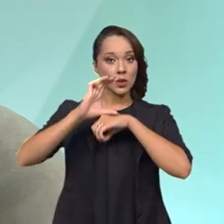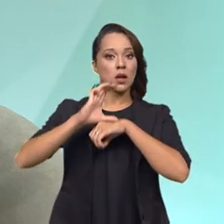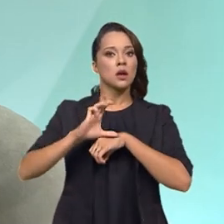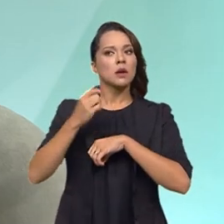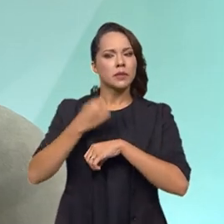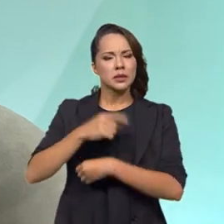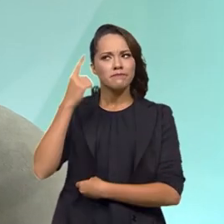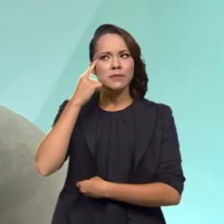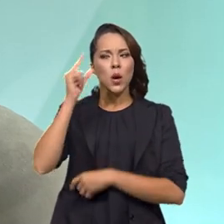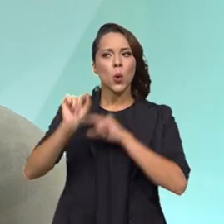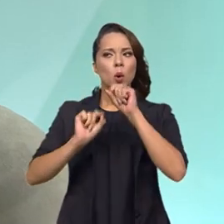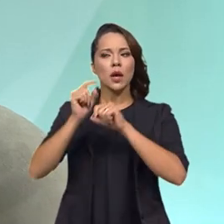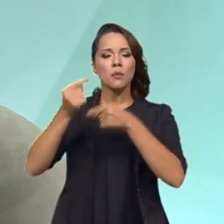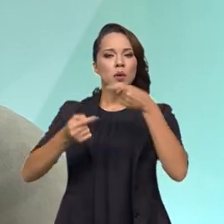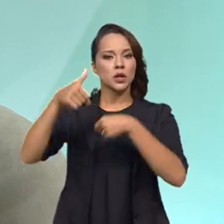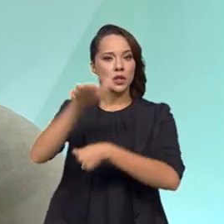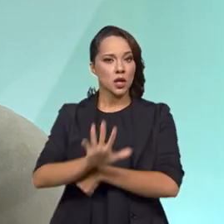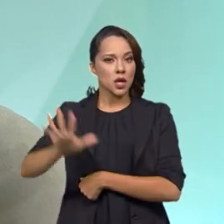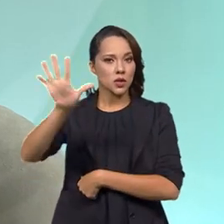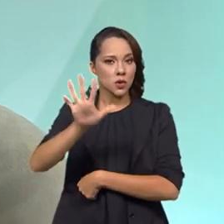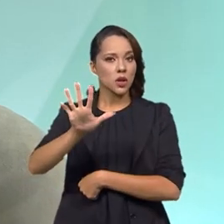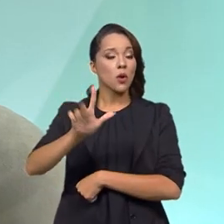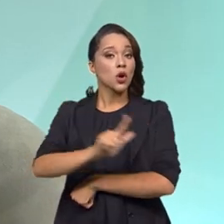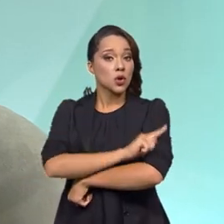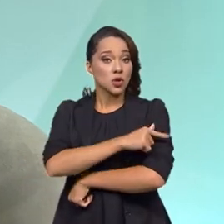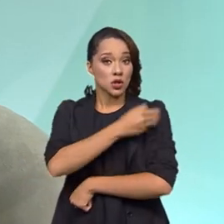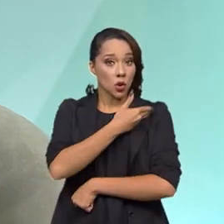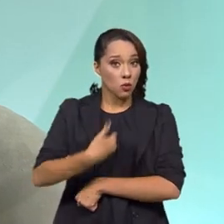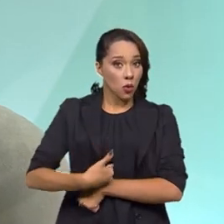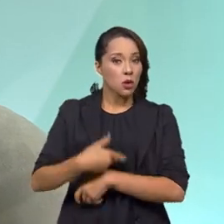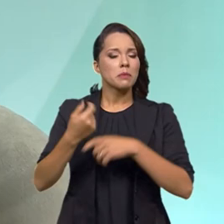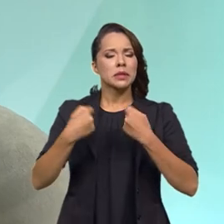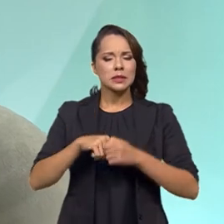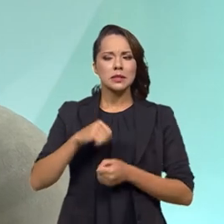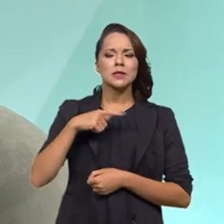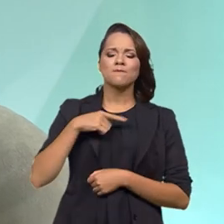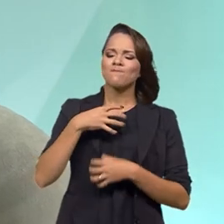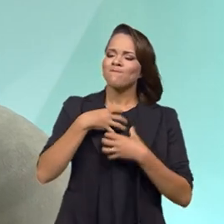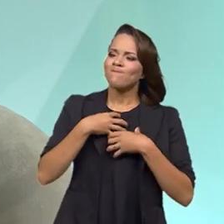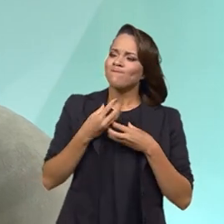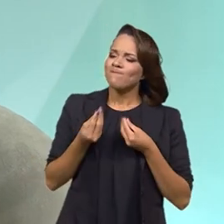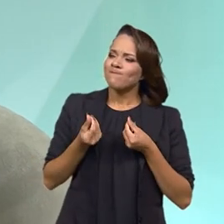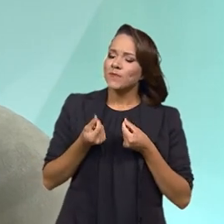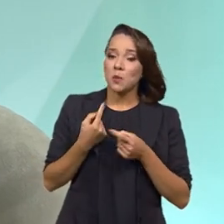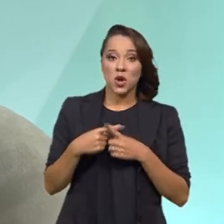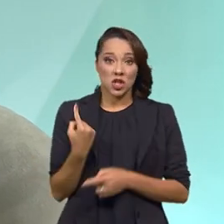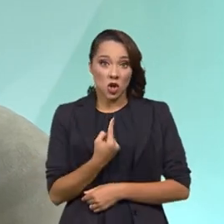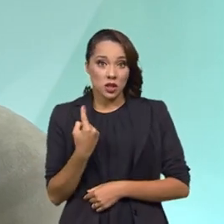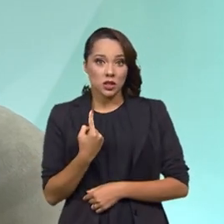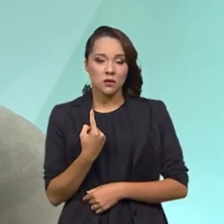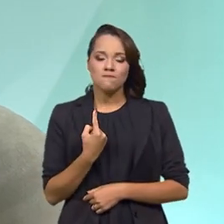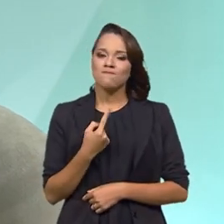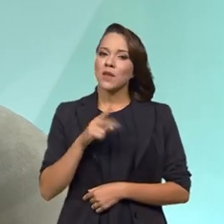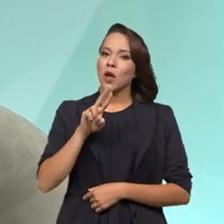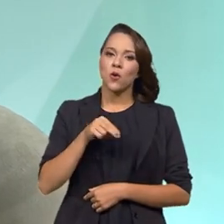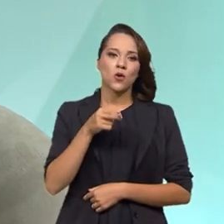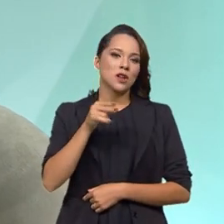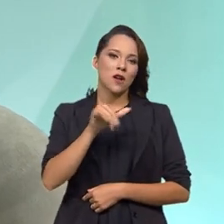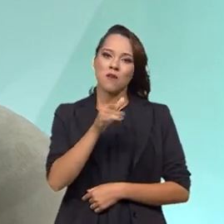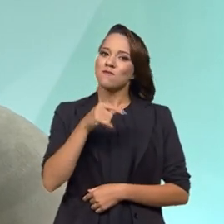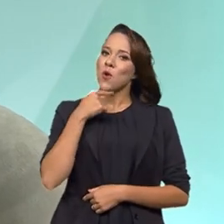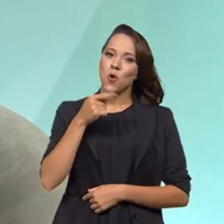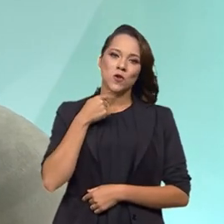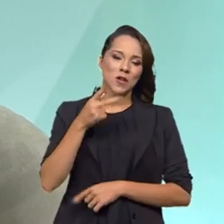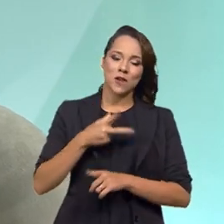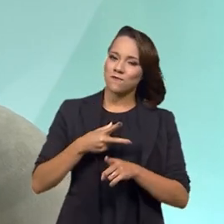ideia daquilo que é a política nacional e o gestor público precisa ser sensibilizado porque sozinho a União não conseguirá